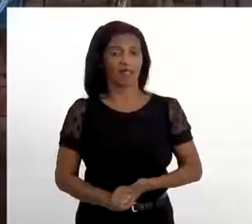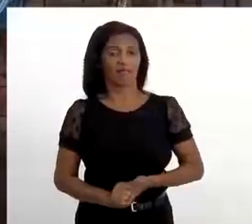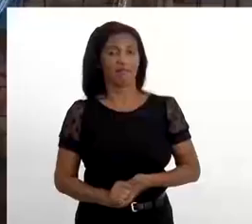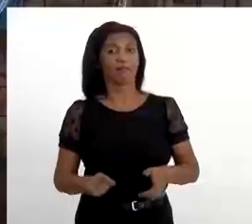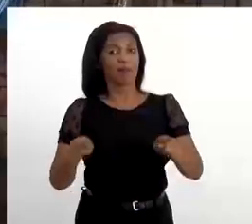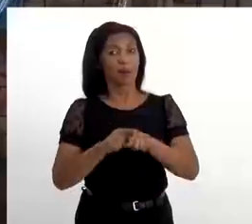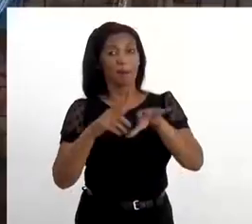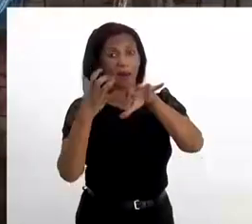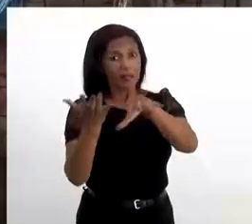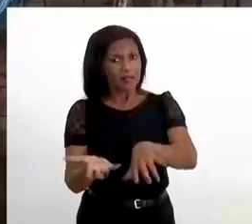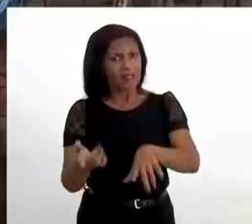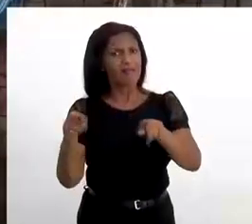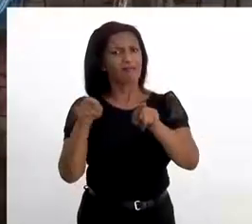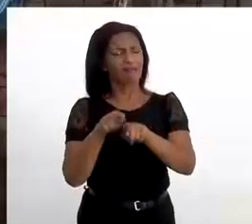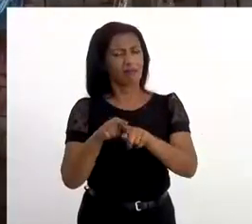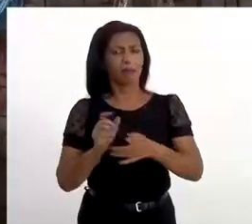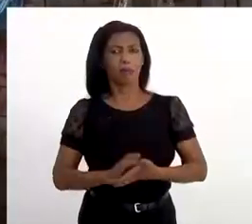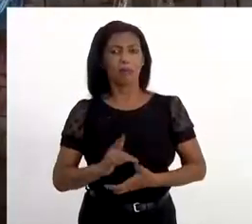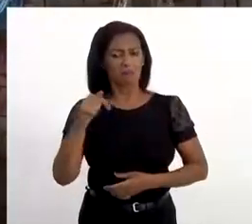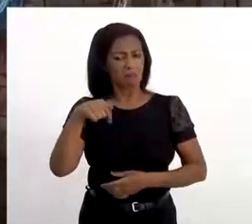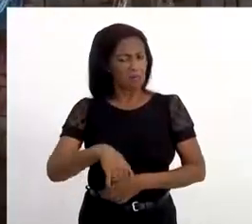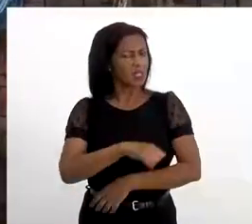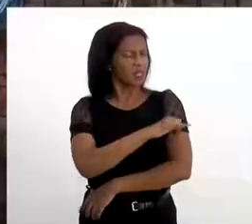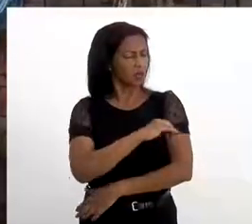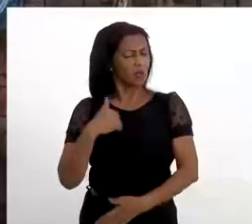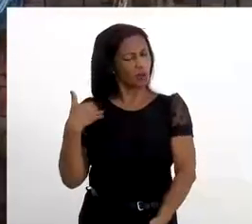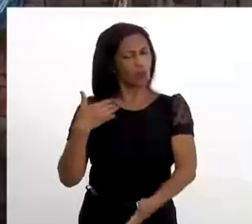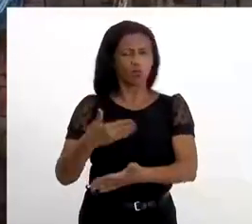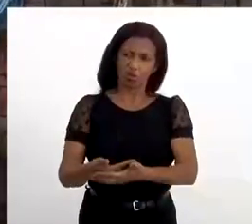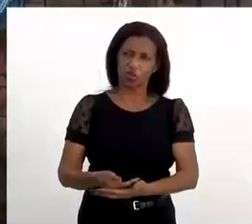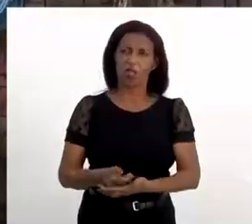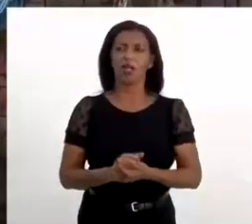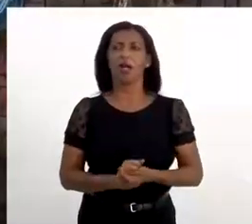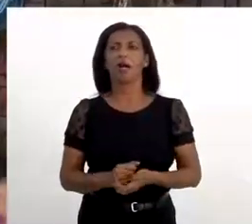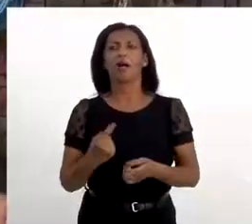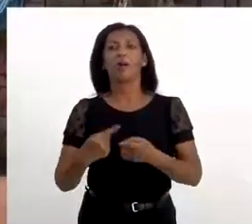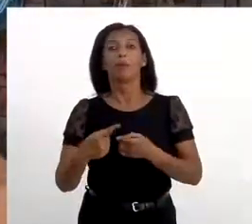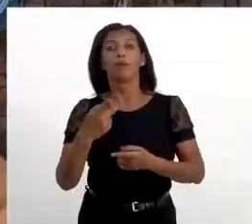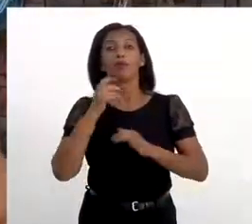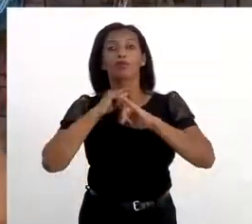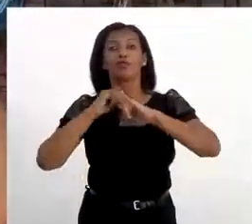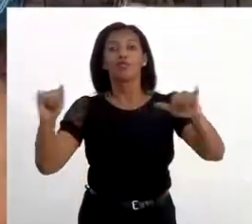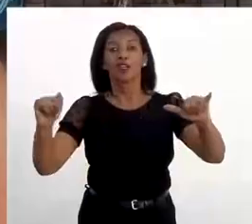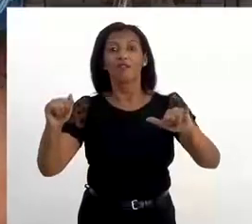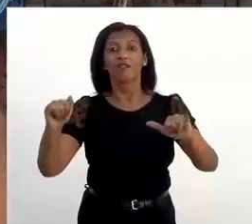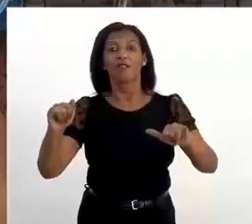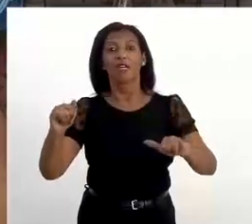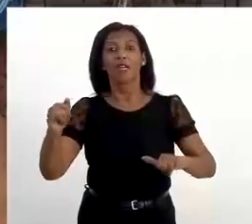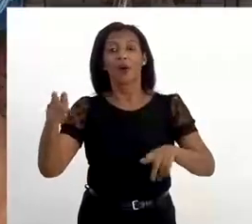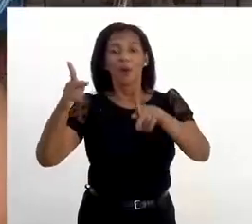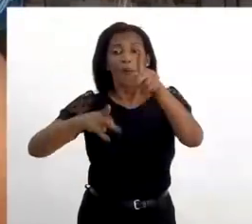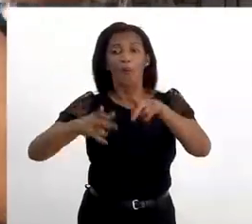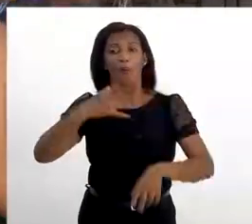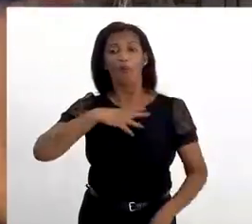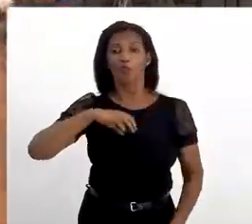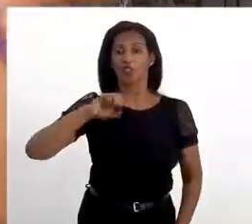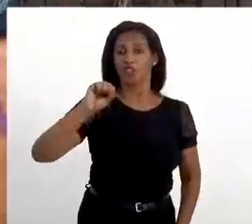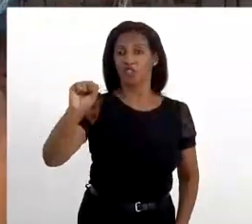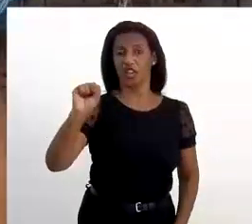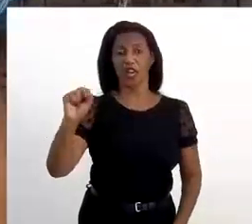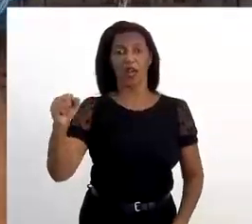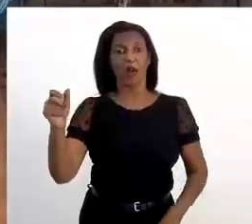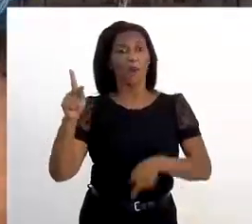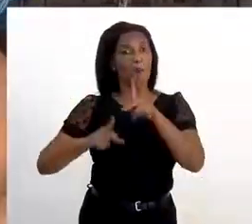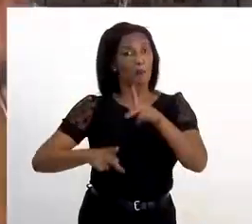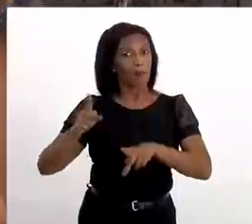Brasília. Entendeu? Mas aqui no Rio nós vamos chegar até lá. Vamos, porque já falei para o povo. Povo de Axé, povo de